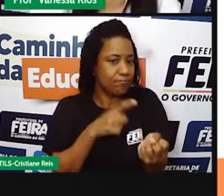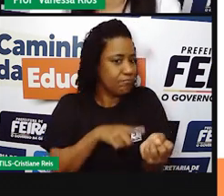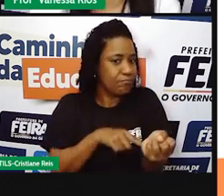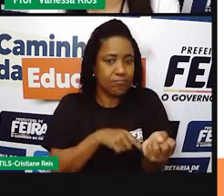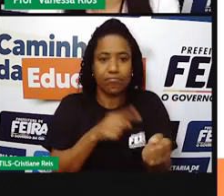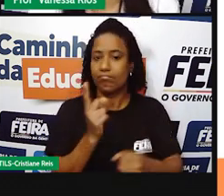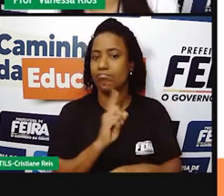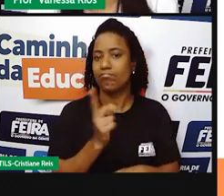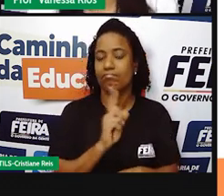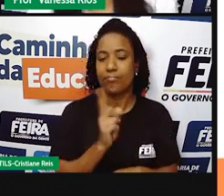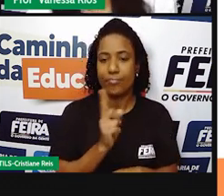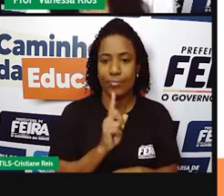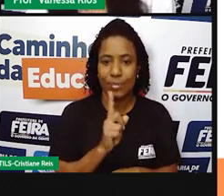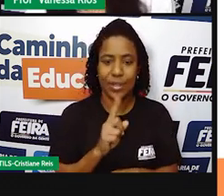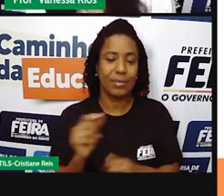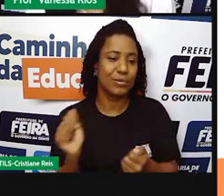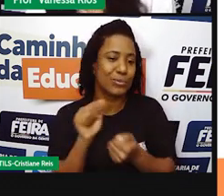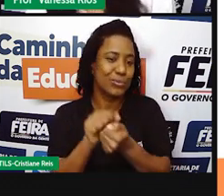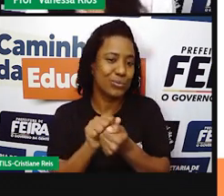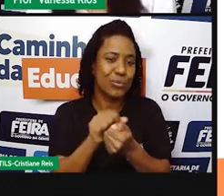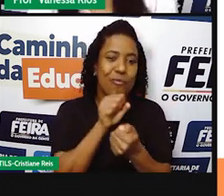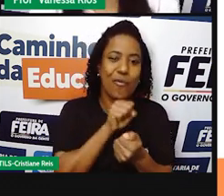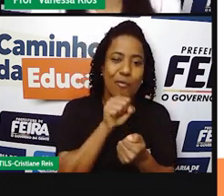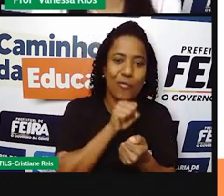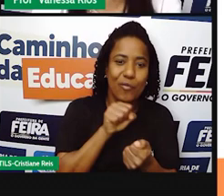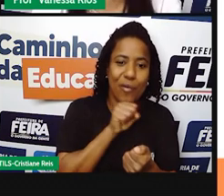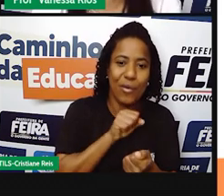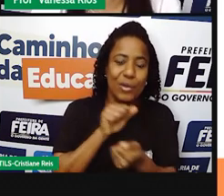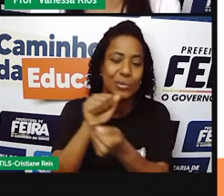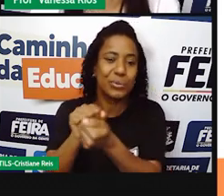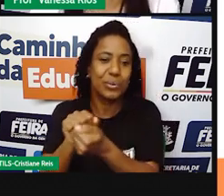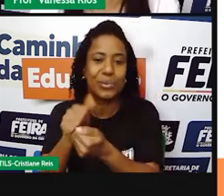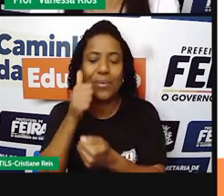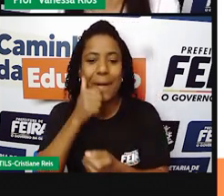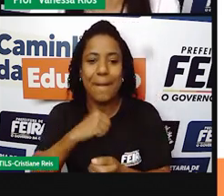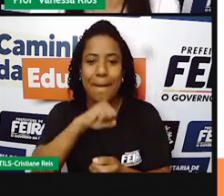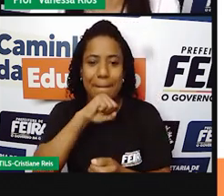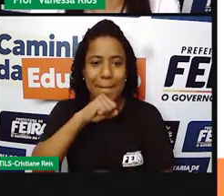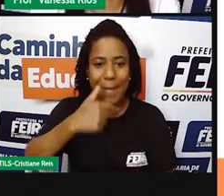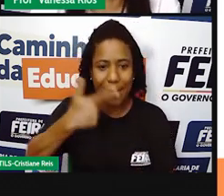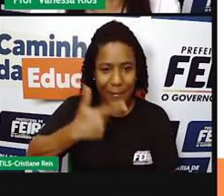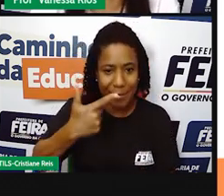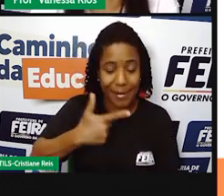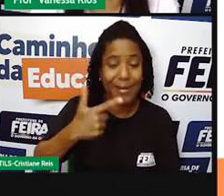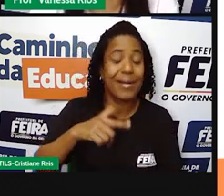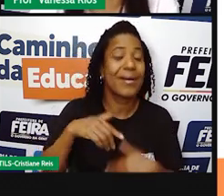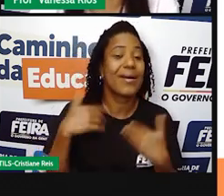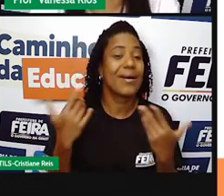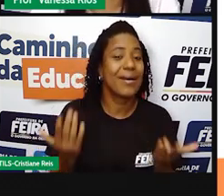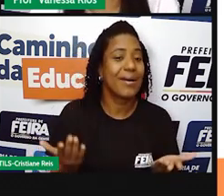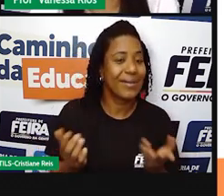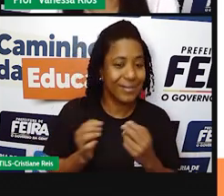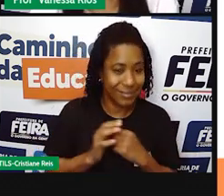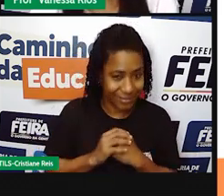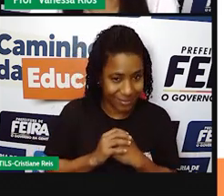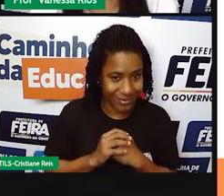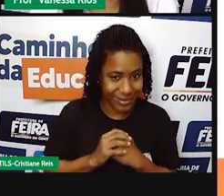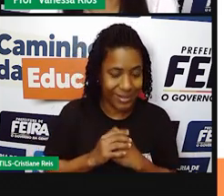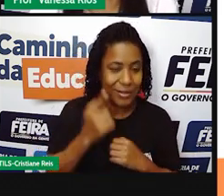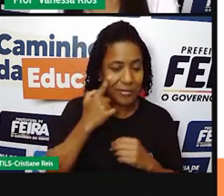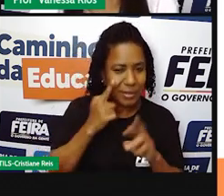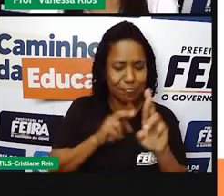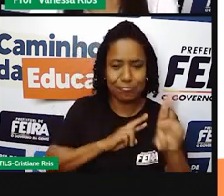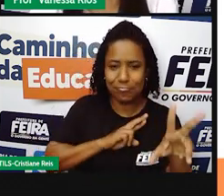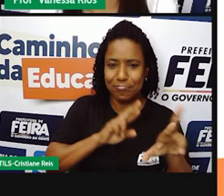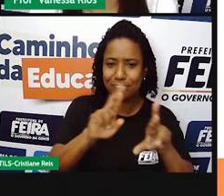Como é que você mora aí? Mora com sua avó? Mora com uma madrasta? Então, existem aí várias diferenças. E é importante pensar, né?